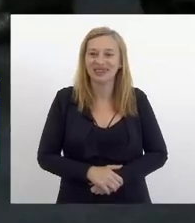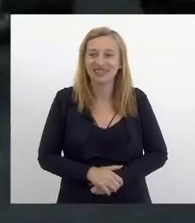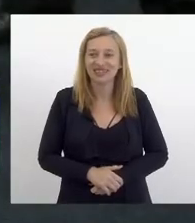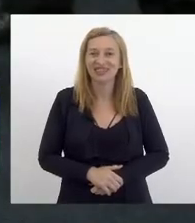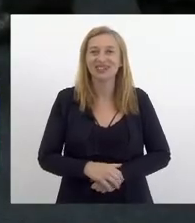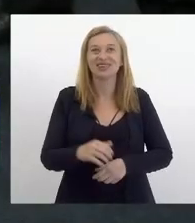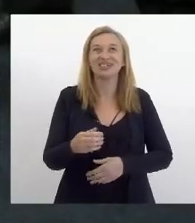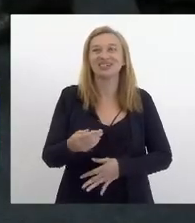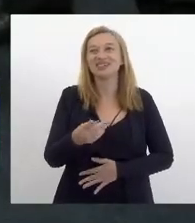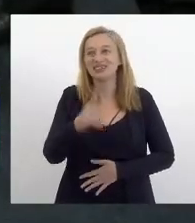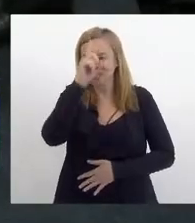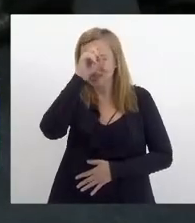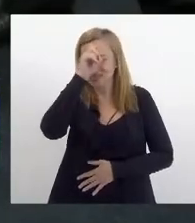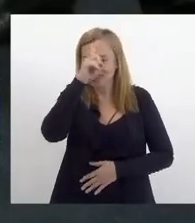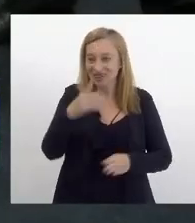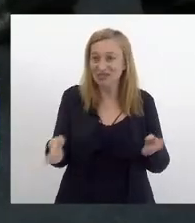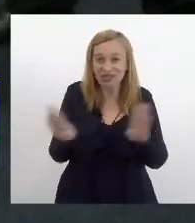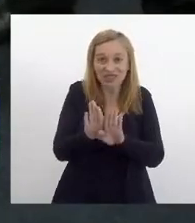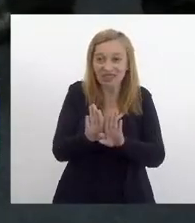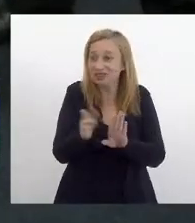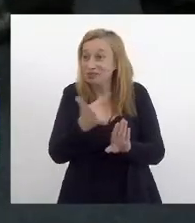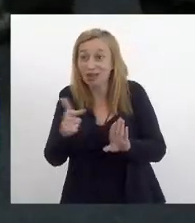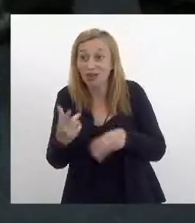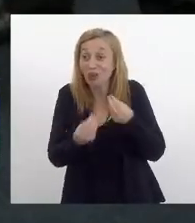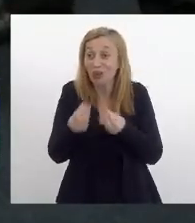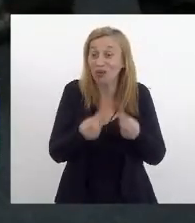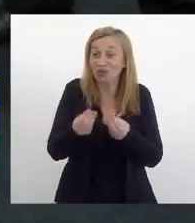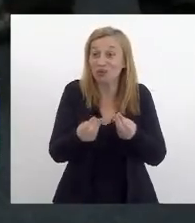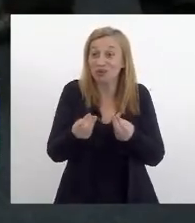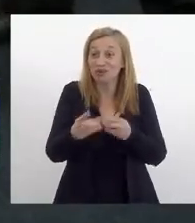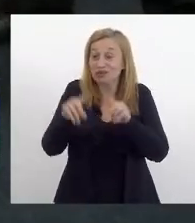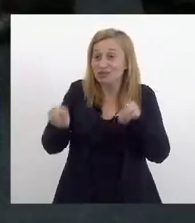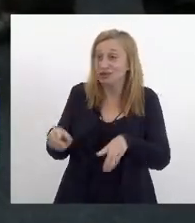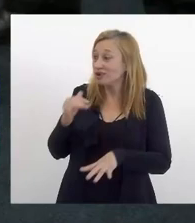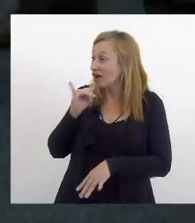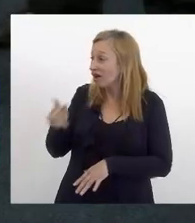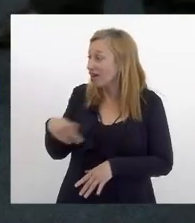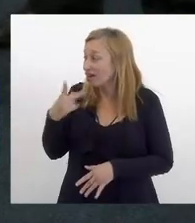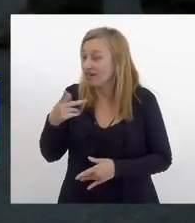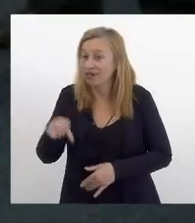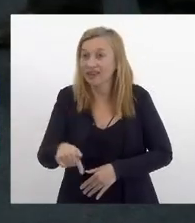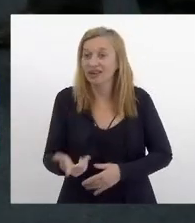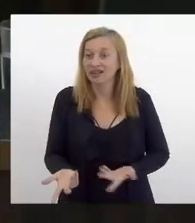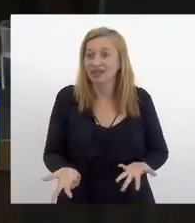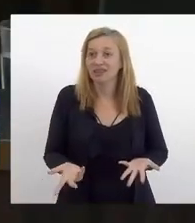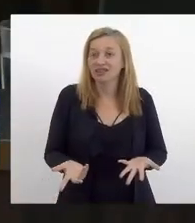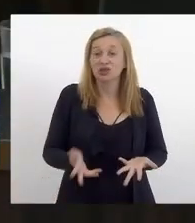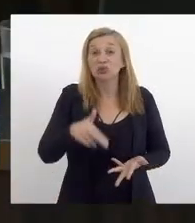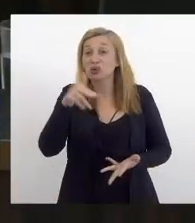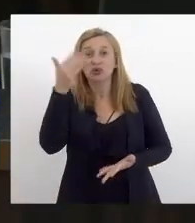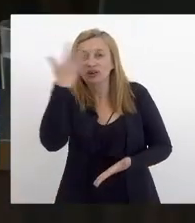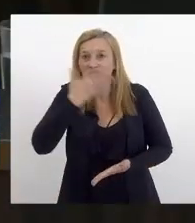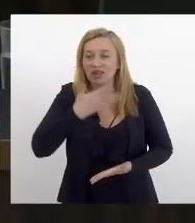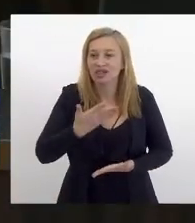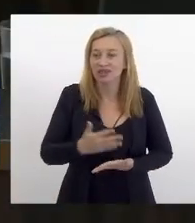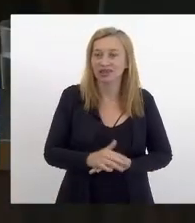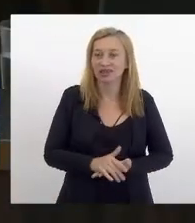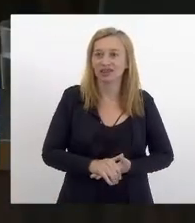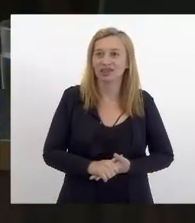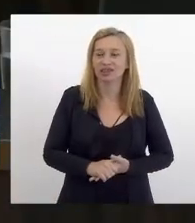hospital de portas fechadas e eu nunca vi vossa excelência denunciar esses funcionários aqui na tribuna vamos continuar o debate no expediente final